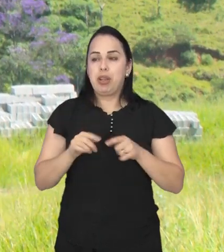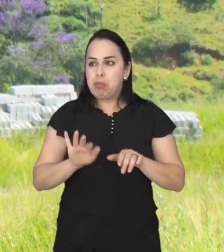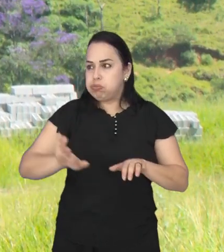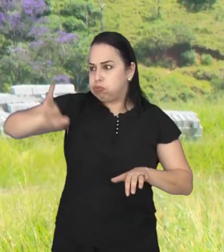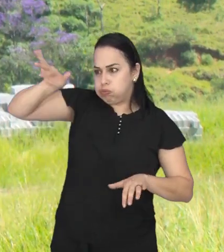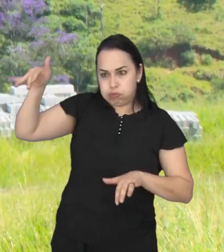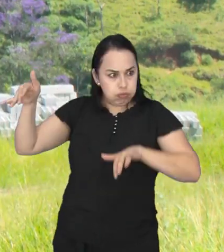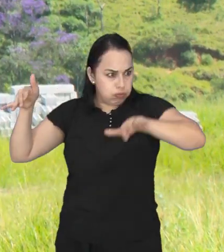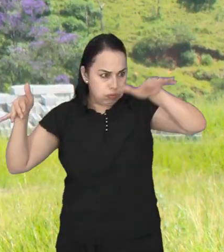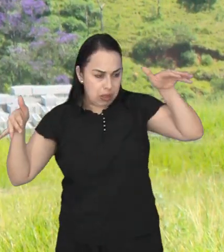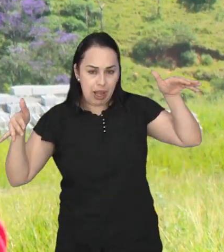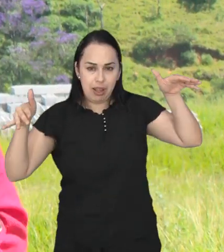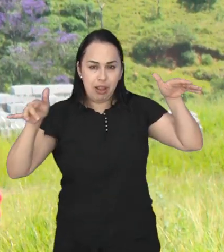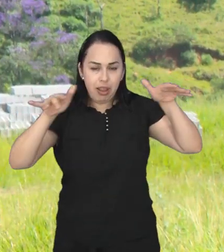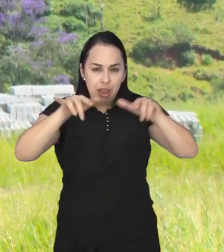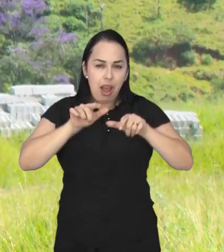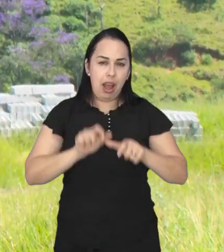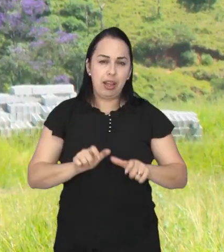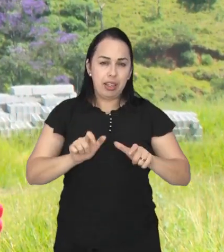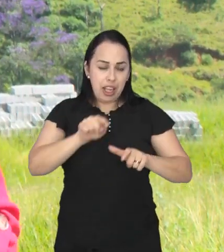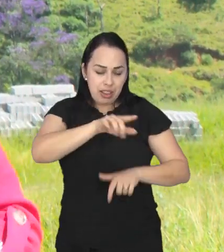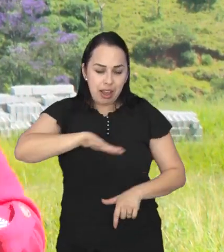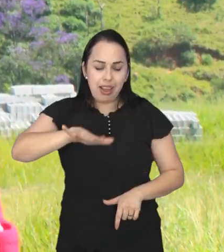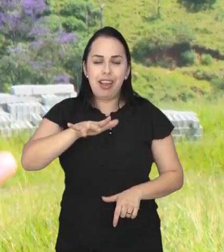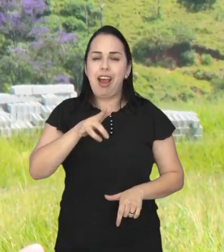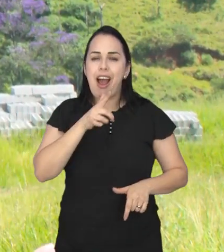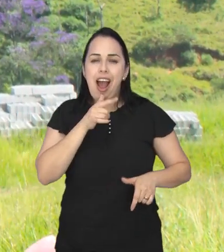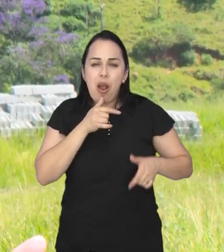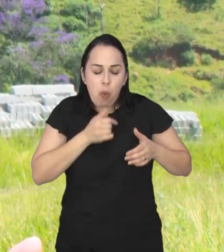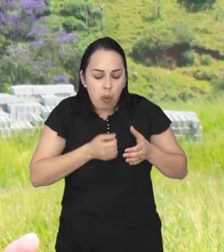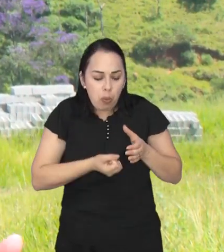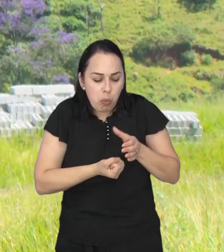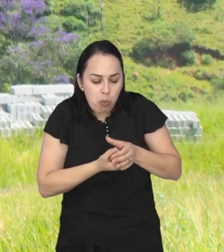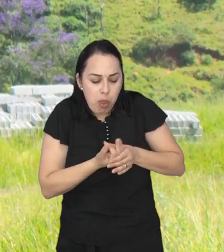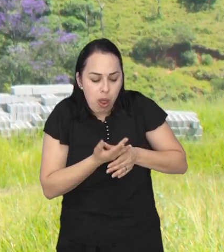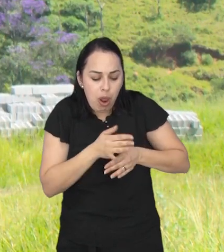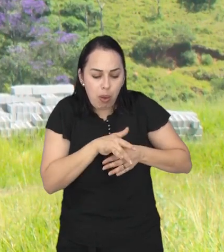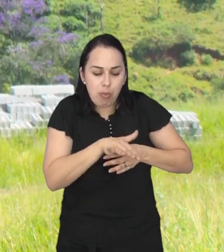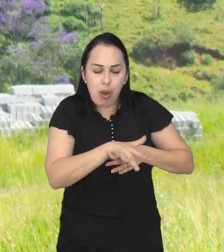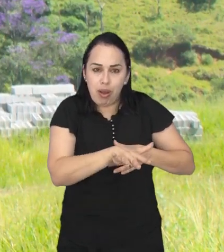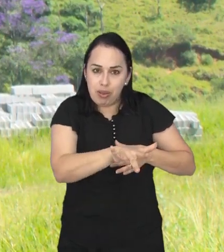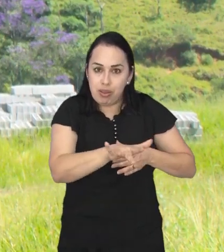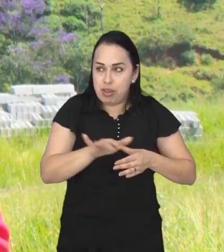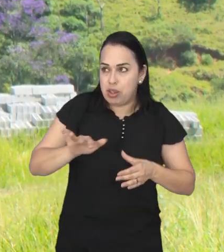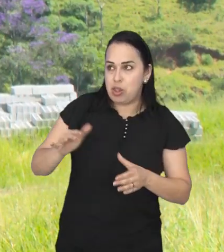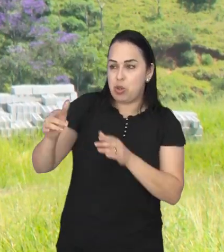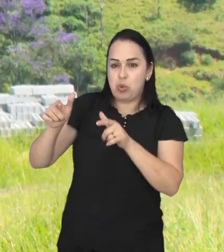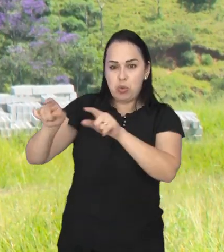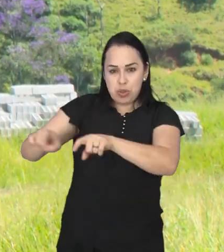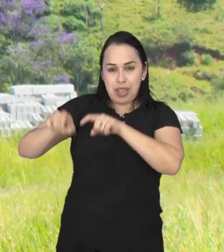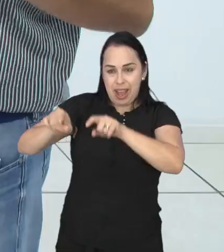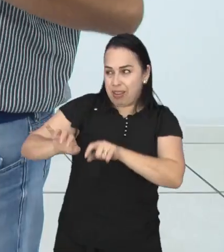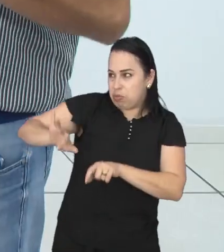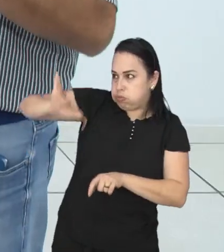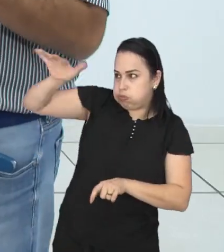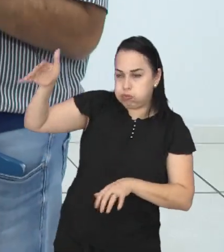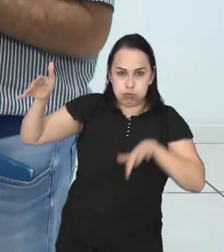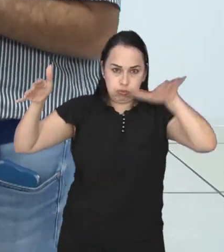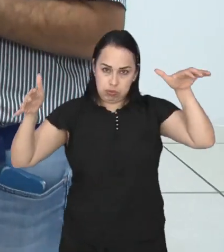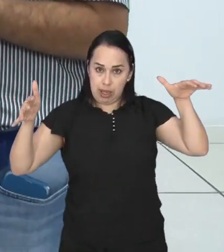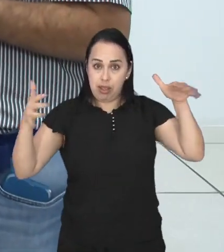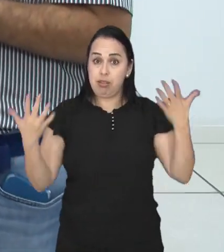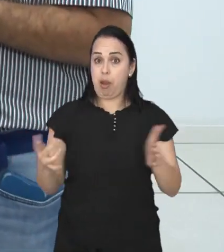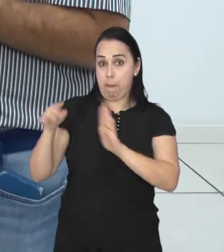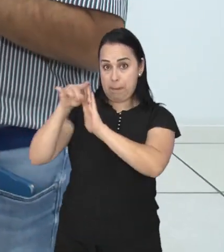geográfica dos terrenos. E por aqui também costumam ter muitas nascentes e também os terrenos, muitos barrancos. Na